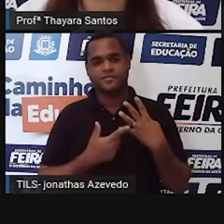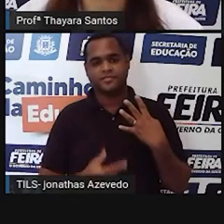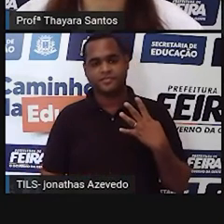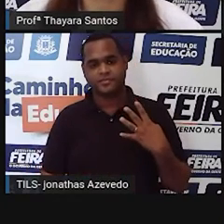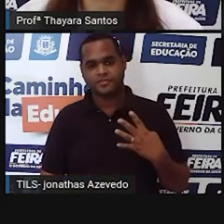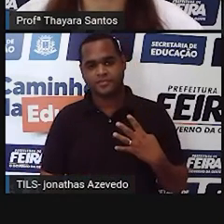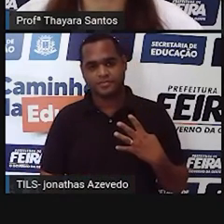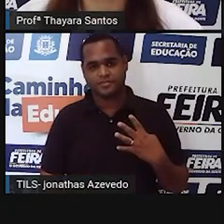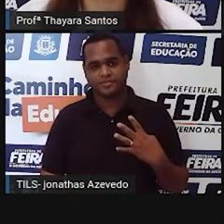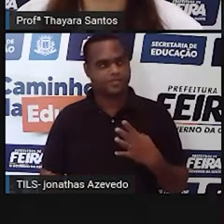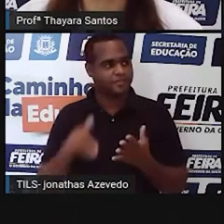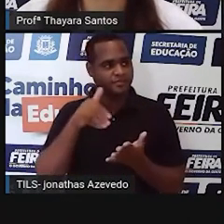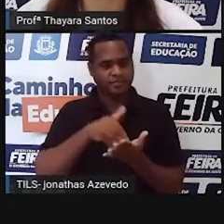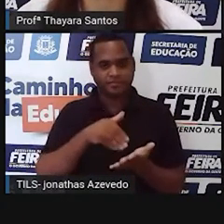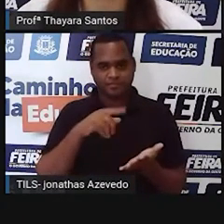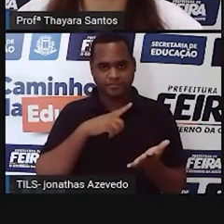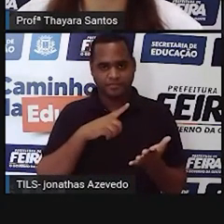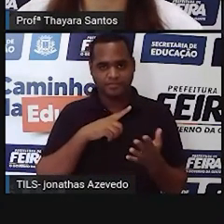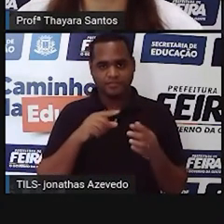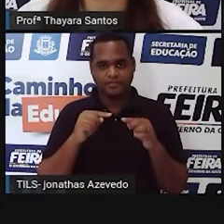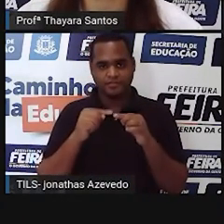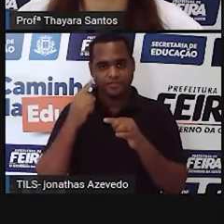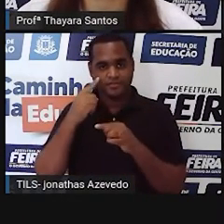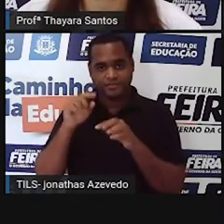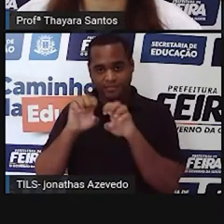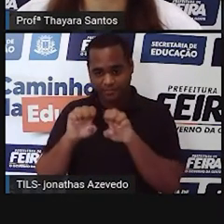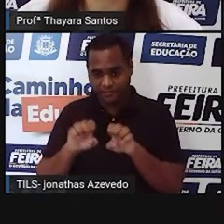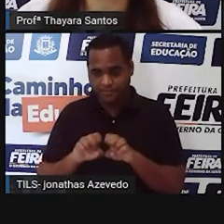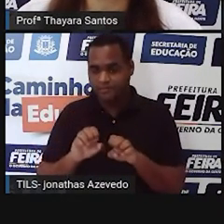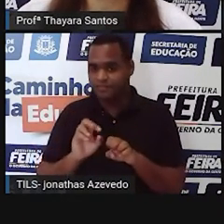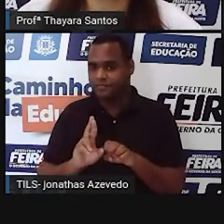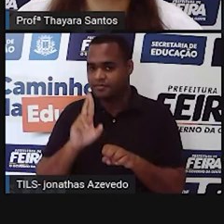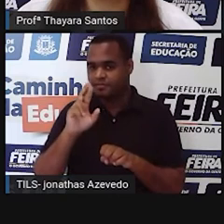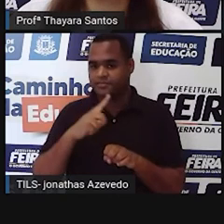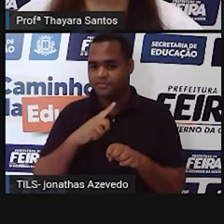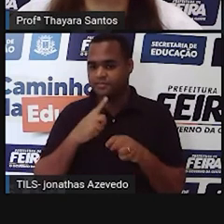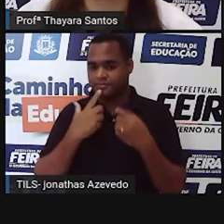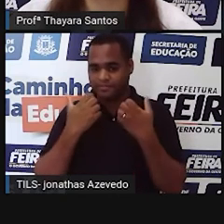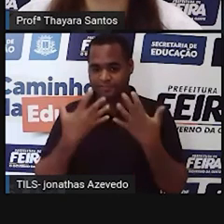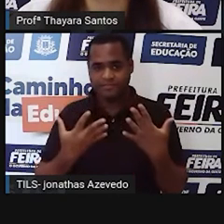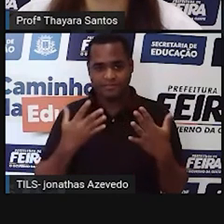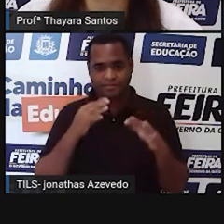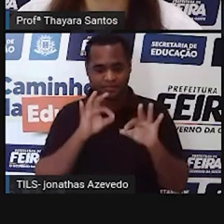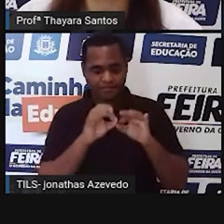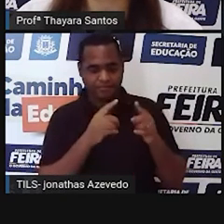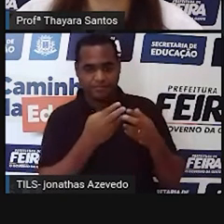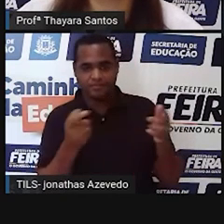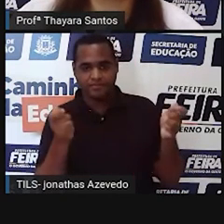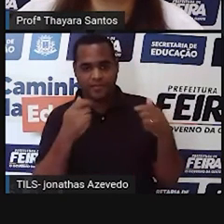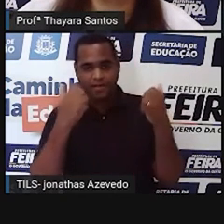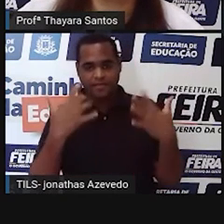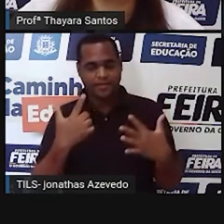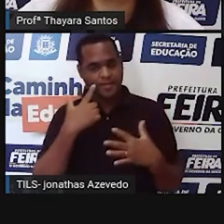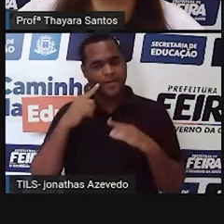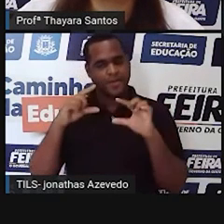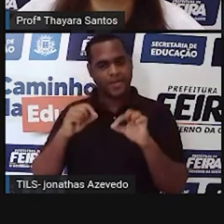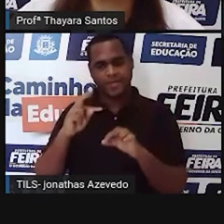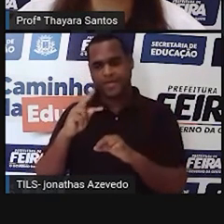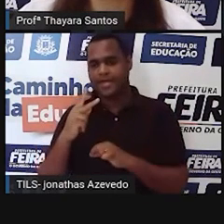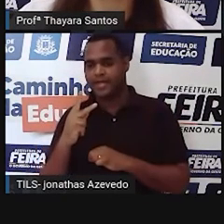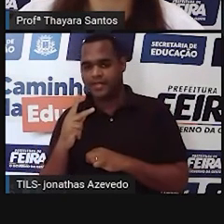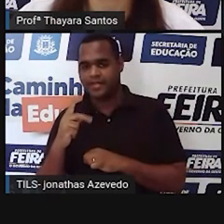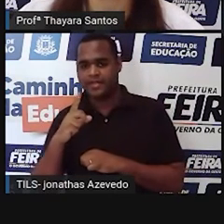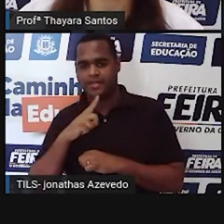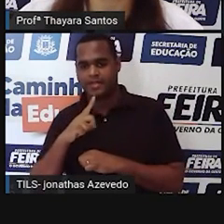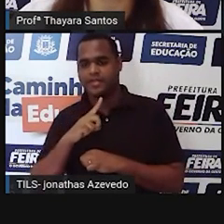A última questão. A estrutura responsável pela produção de uma secreção capaz de diminuir a acidez do pH da uretra